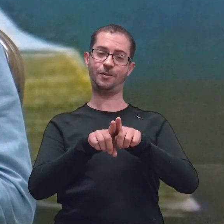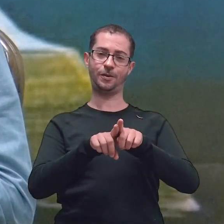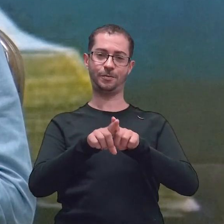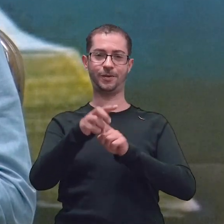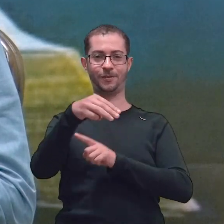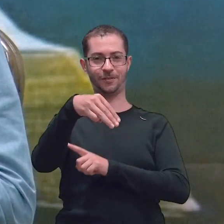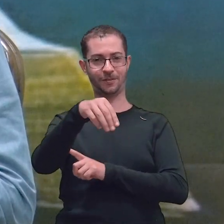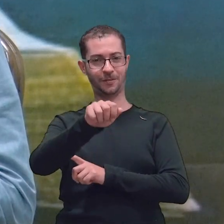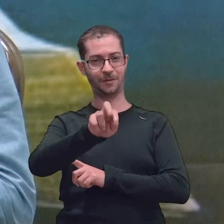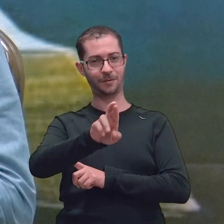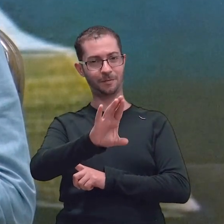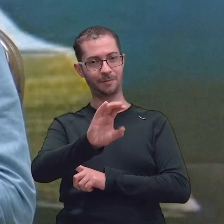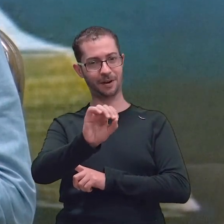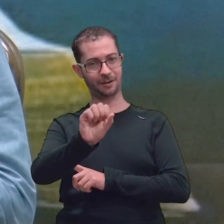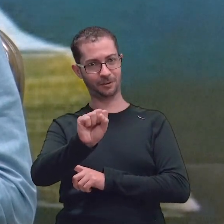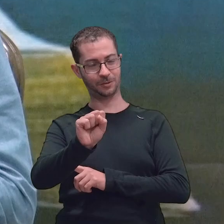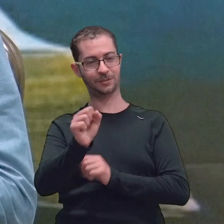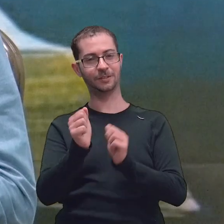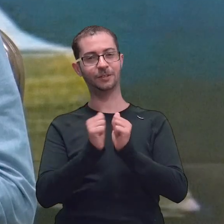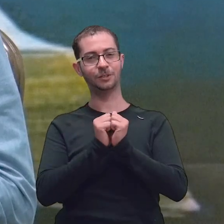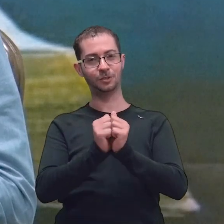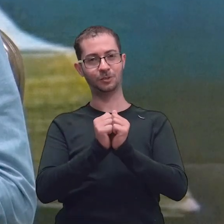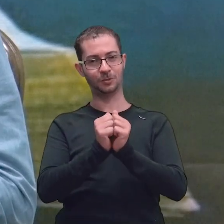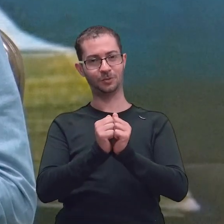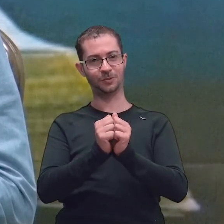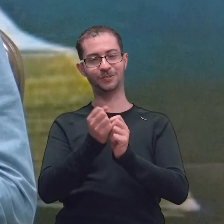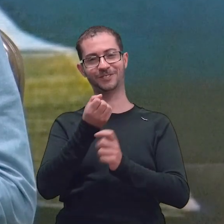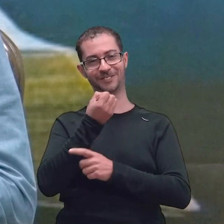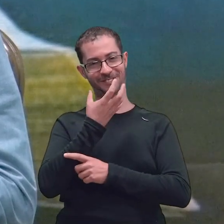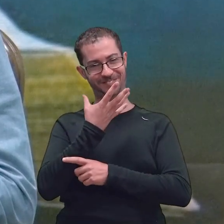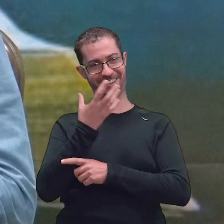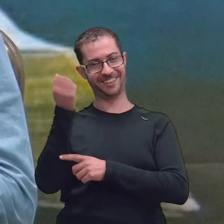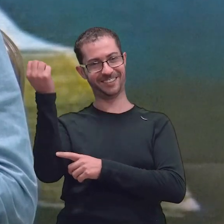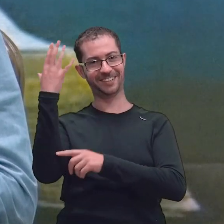aqui com a gente. Marcos, tudo bem? Tá bom.